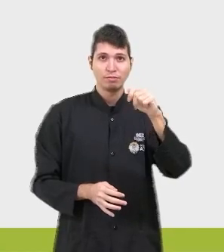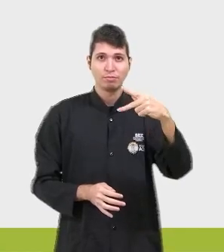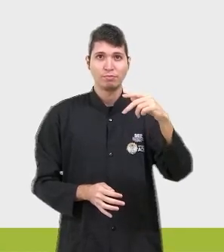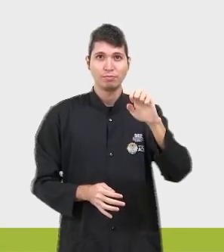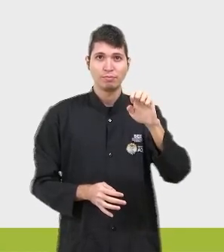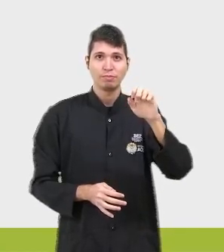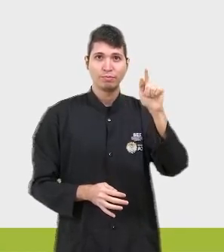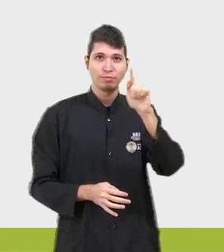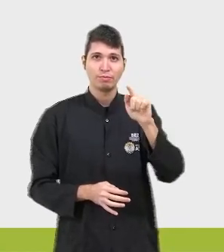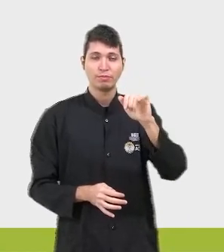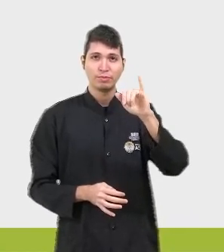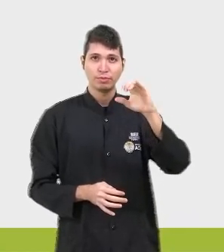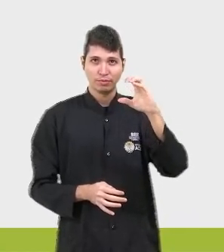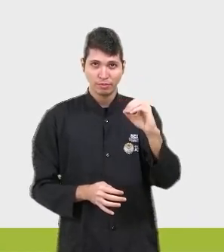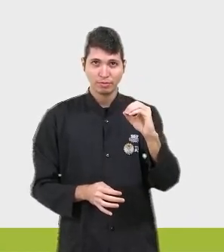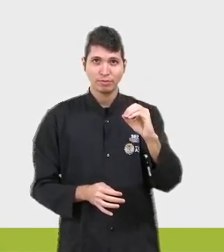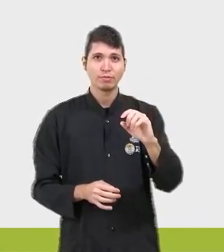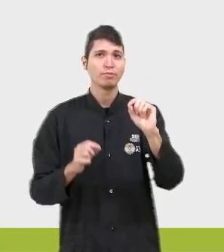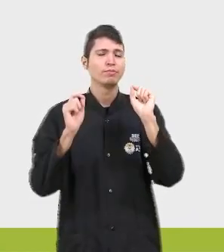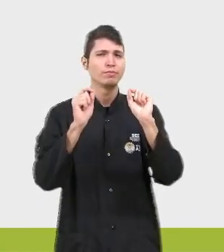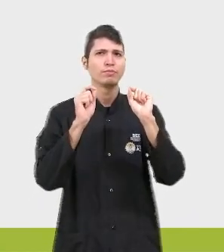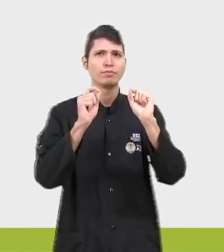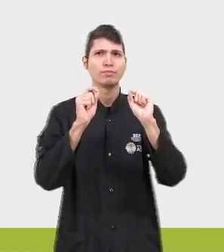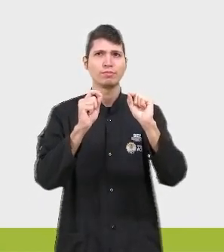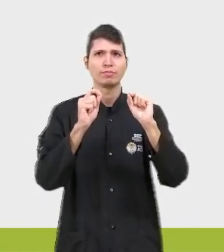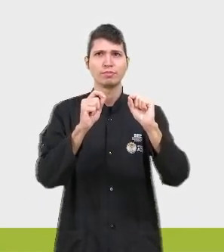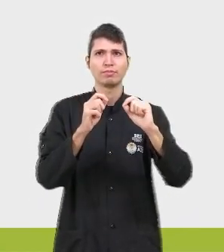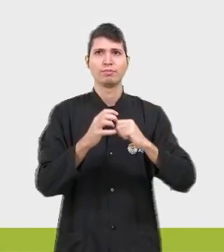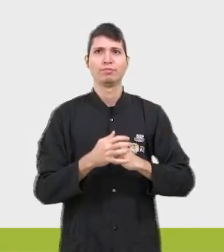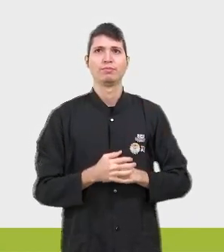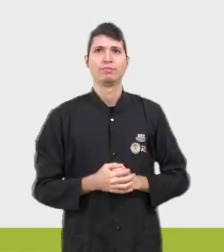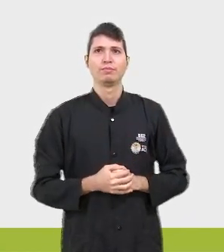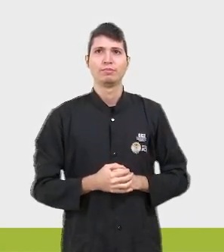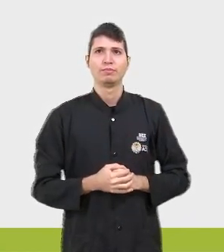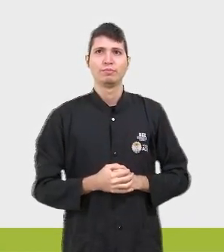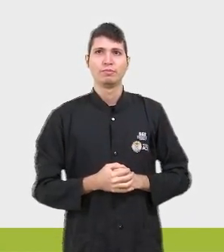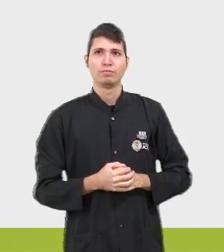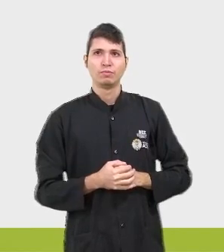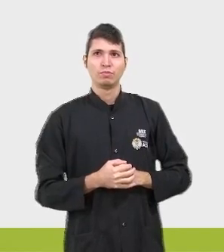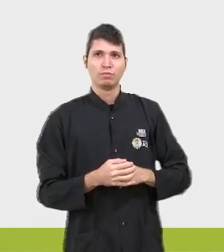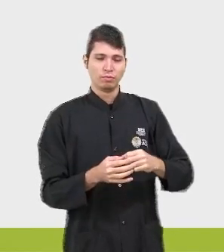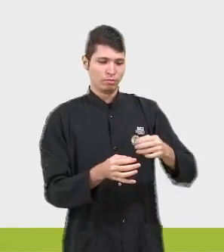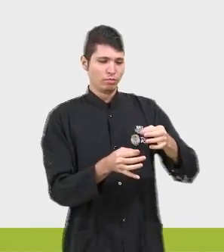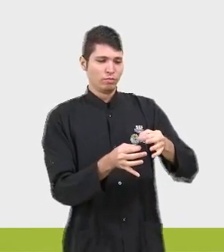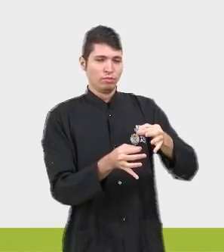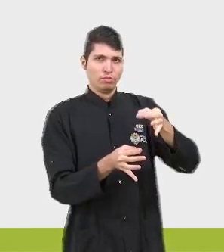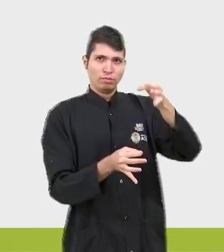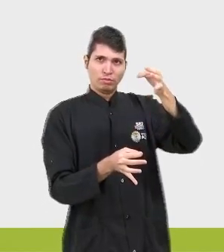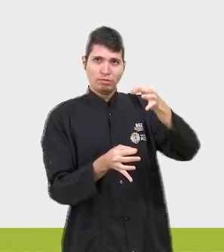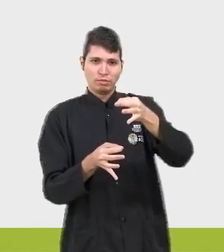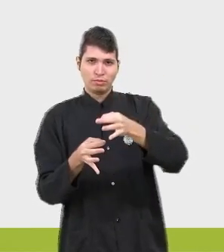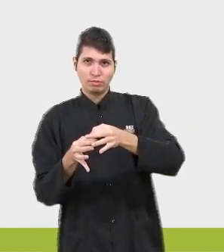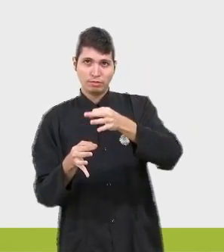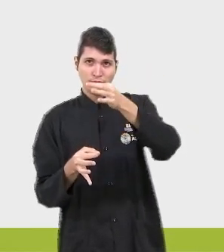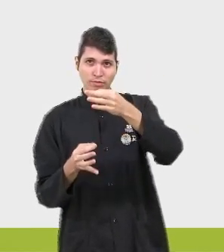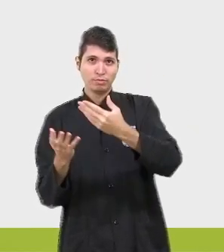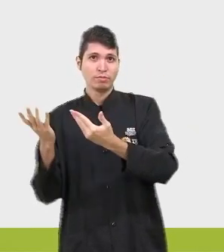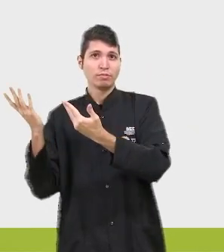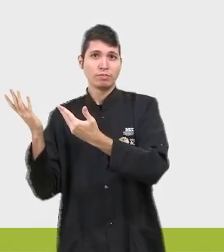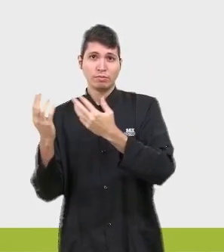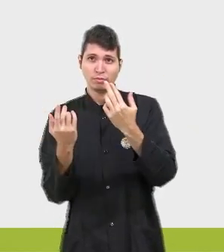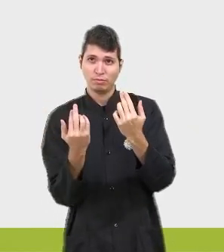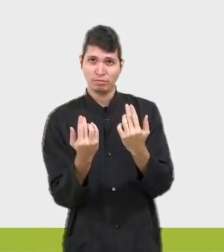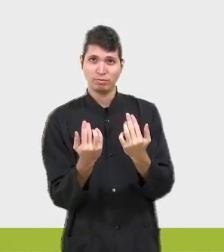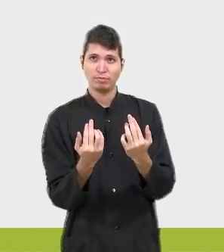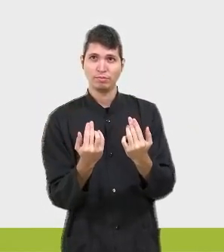aqui, é um trapézio de zósteres, né? Essas dimensões de altura aqui, ó, elas são exatamente iguais a essa aqui, ó. Então, para a relação,